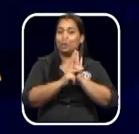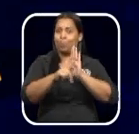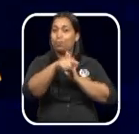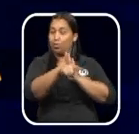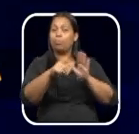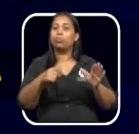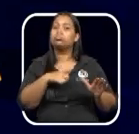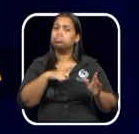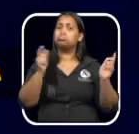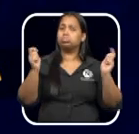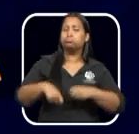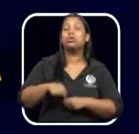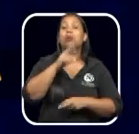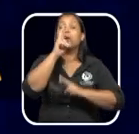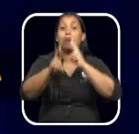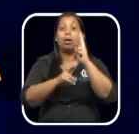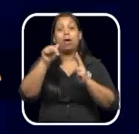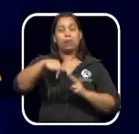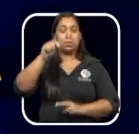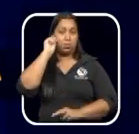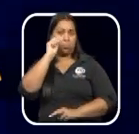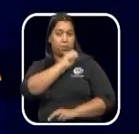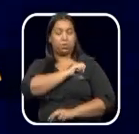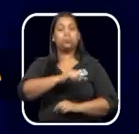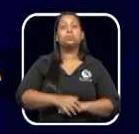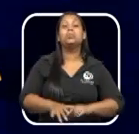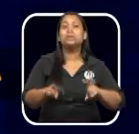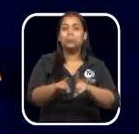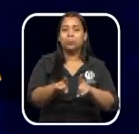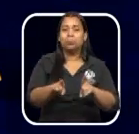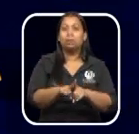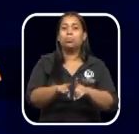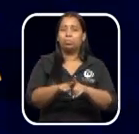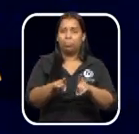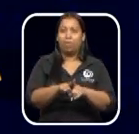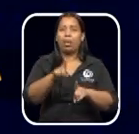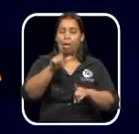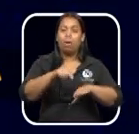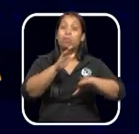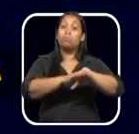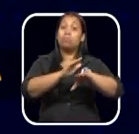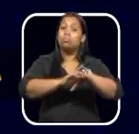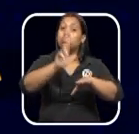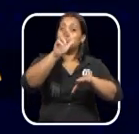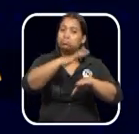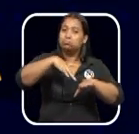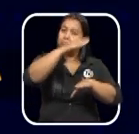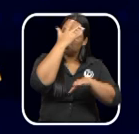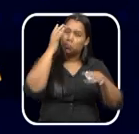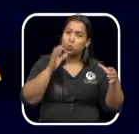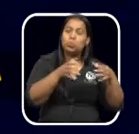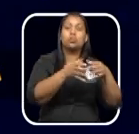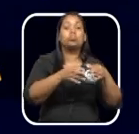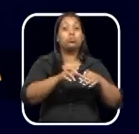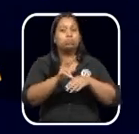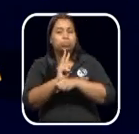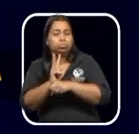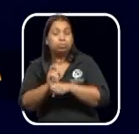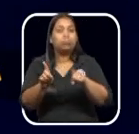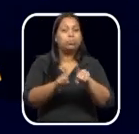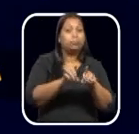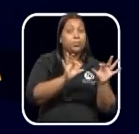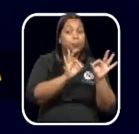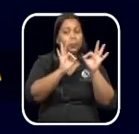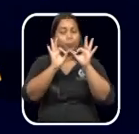públicas para implantar possíveis soluções no município. Também faz parte das atribuições da Comissão fiscalizar